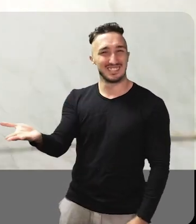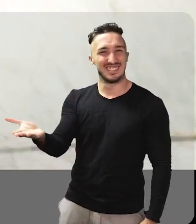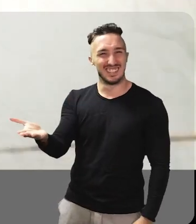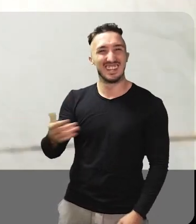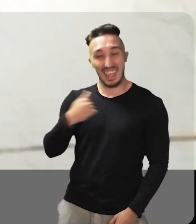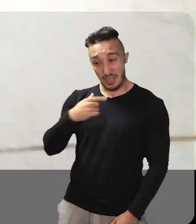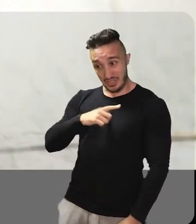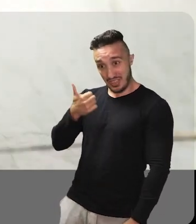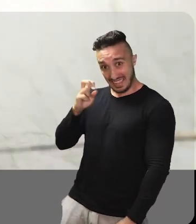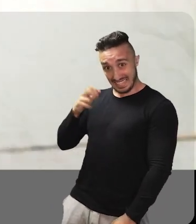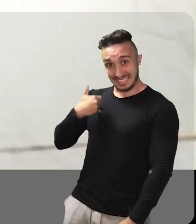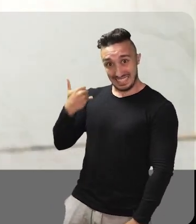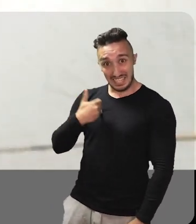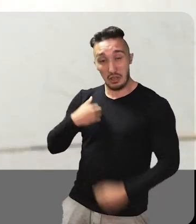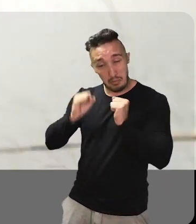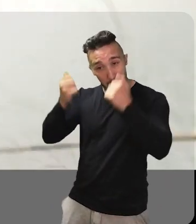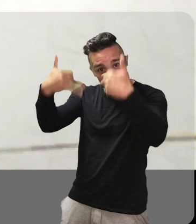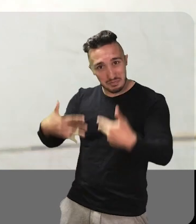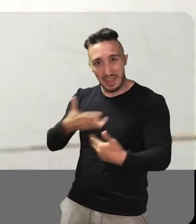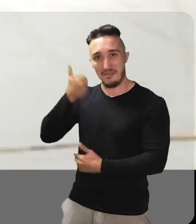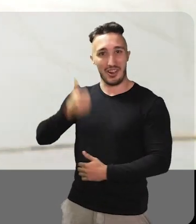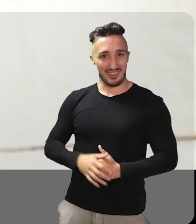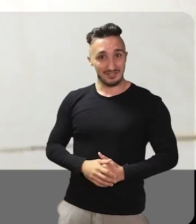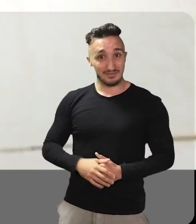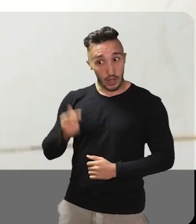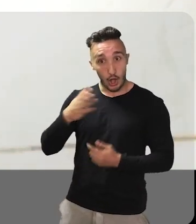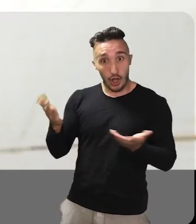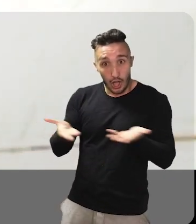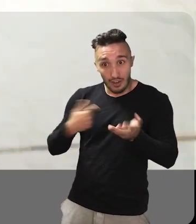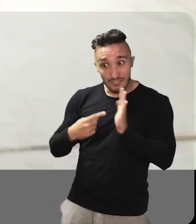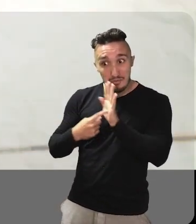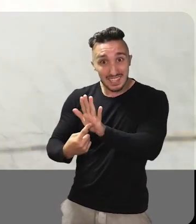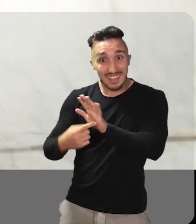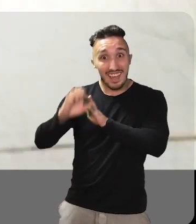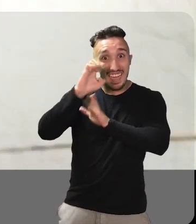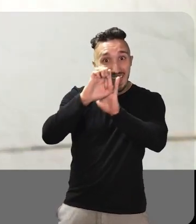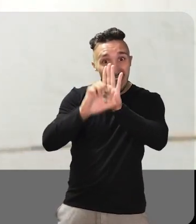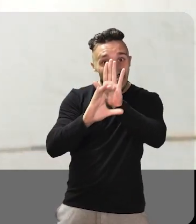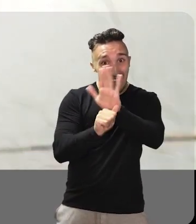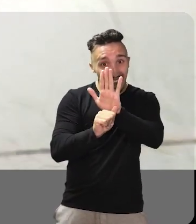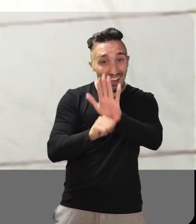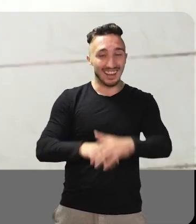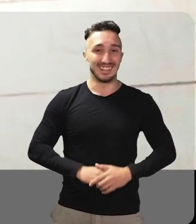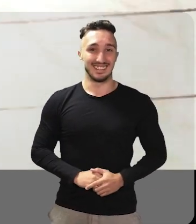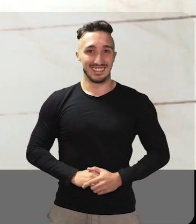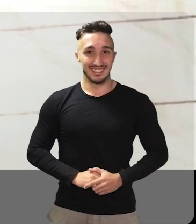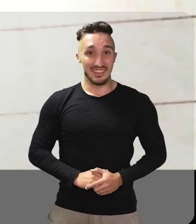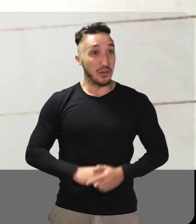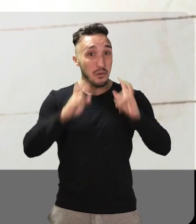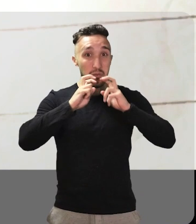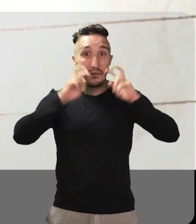bobos! Olha, eu tenho 15 anos e posso explicar melhor! Conheçam agora o grande Eka!